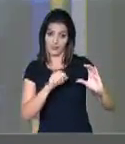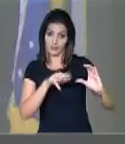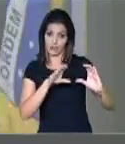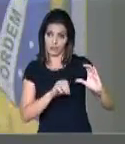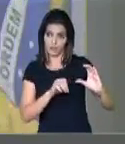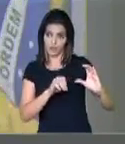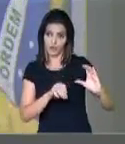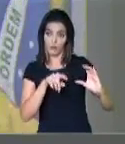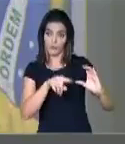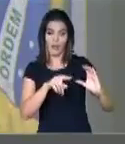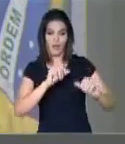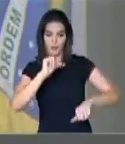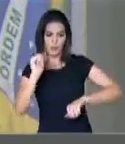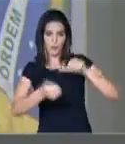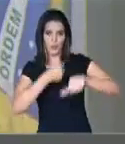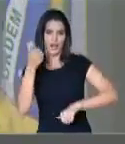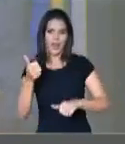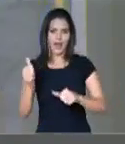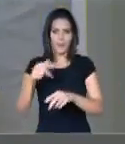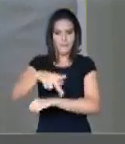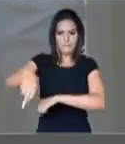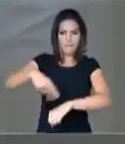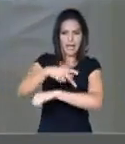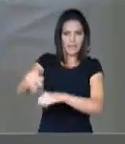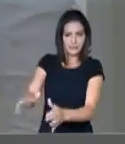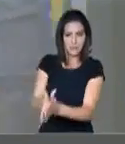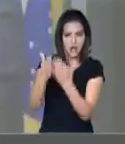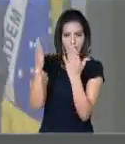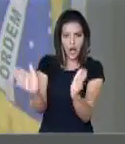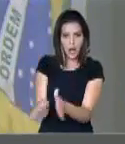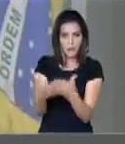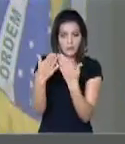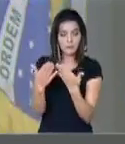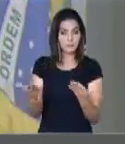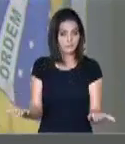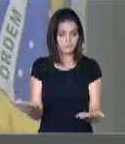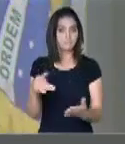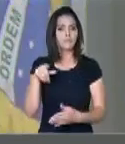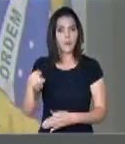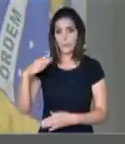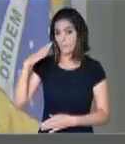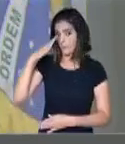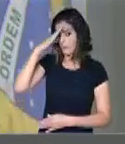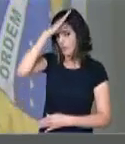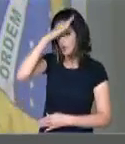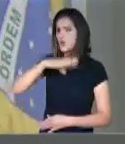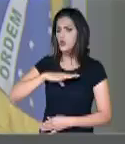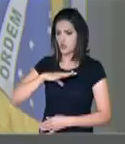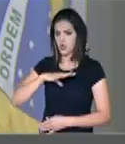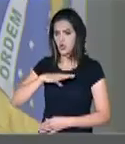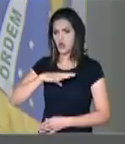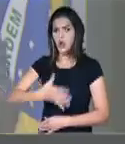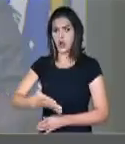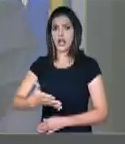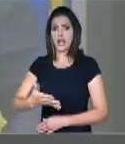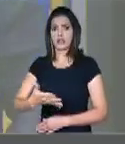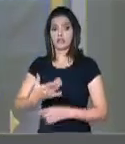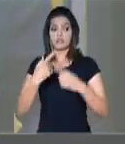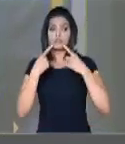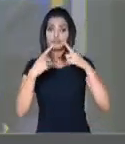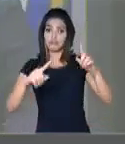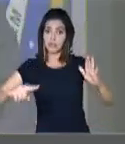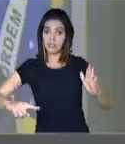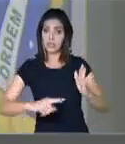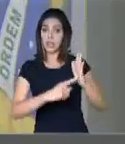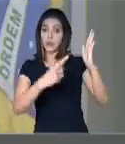para não se tornarem nações miseráveis. E é isso que Bolsonaro teve a coragem de denunciar.